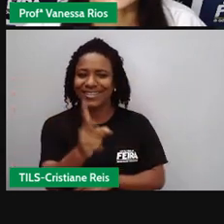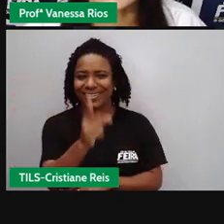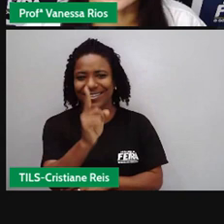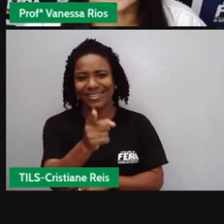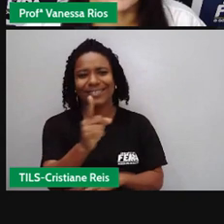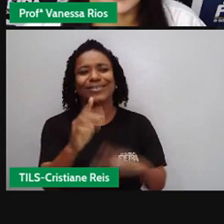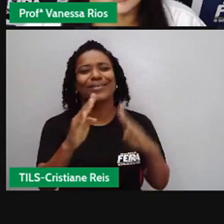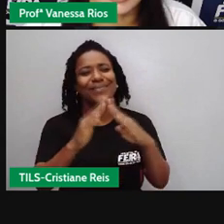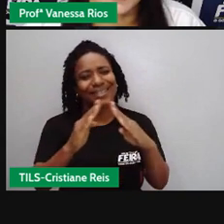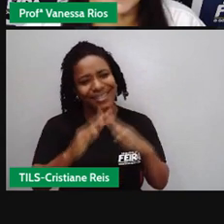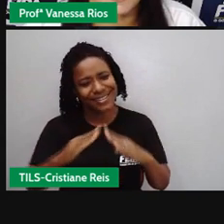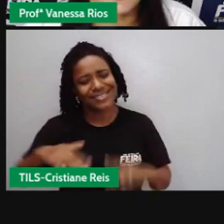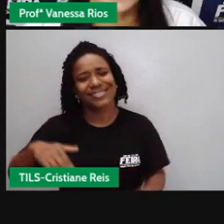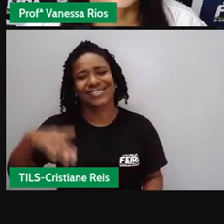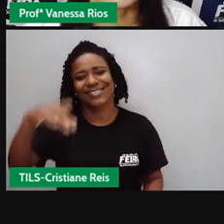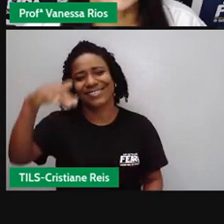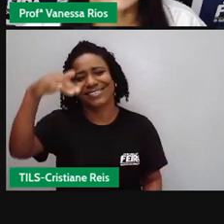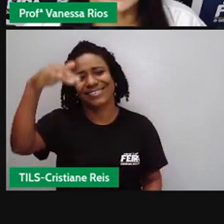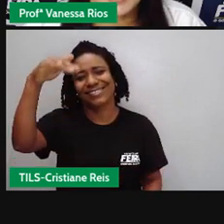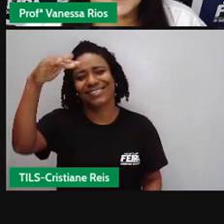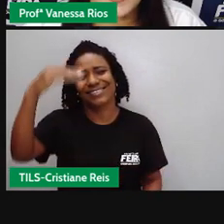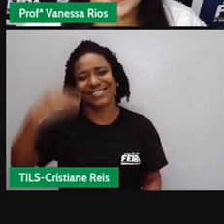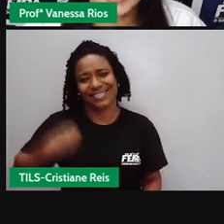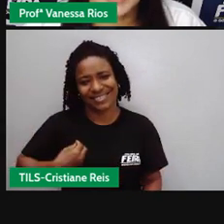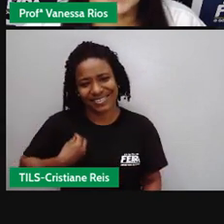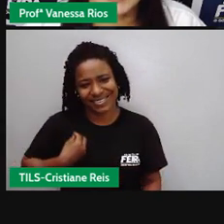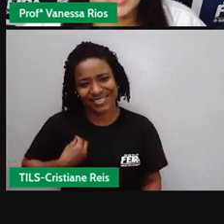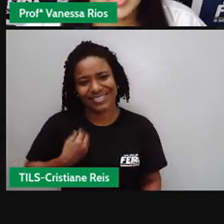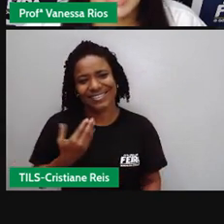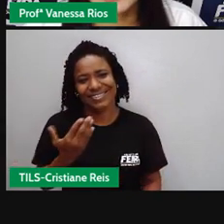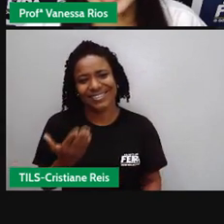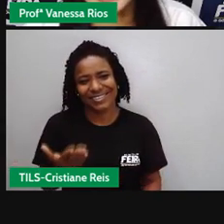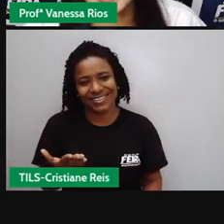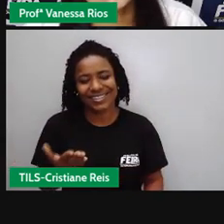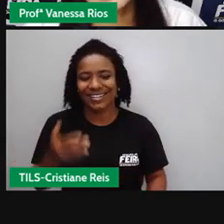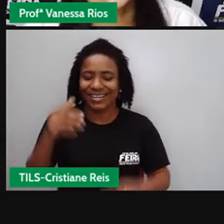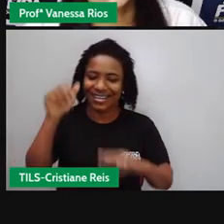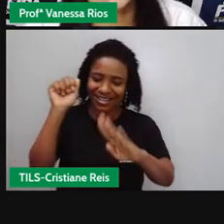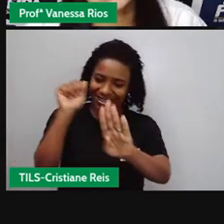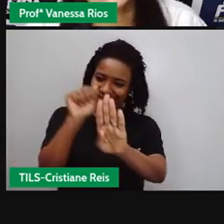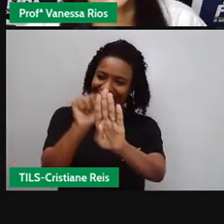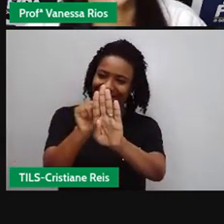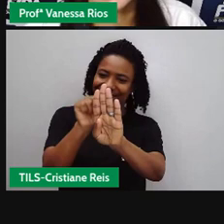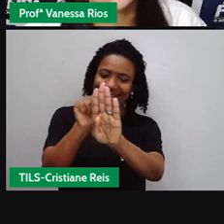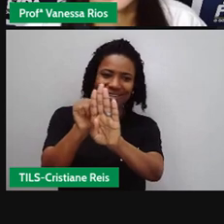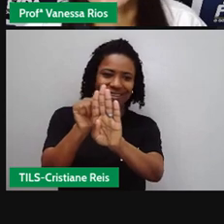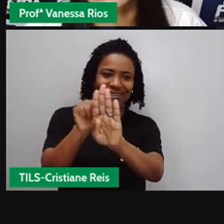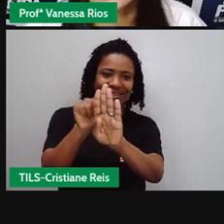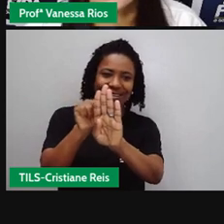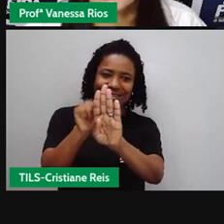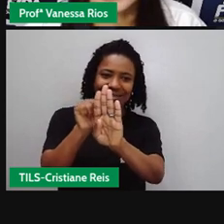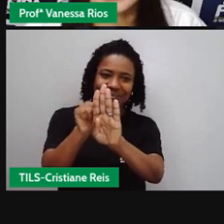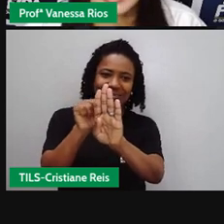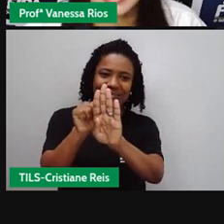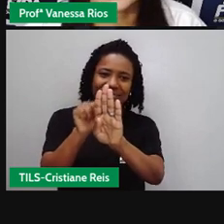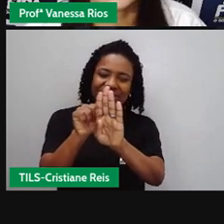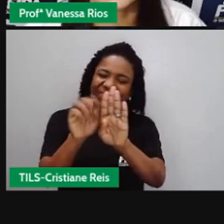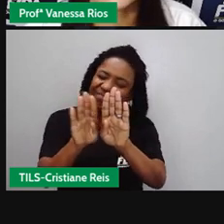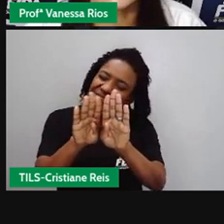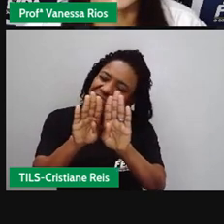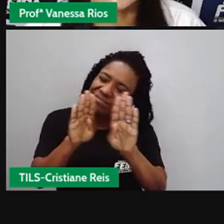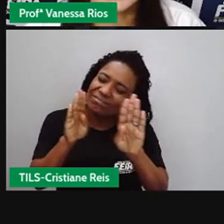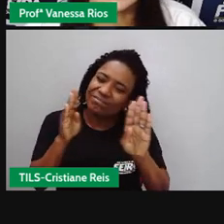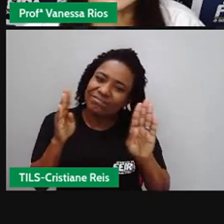a casa da sua infância bateu na porta a mulher que abriu lhe parecia vagamente familiar